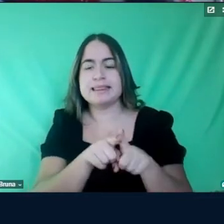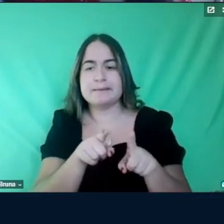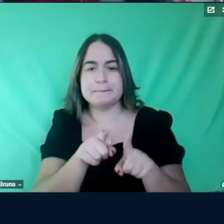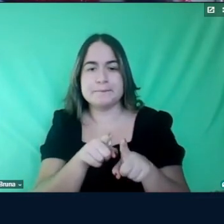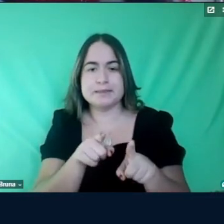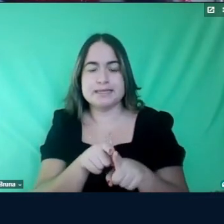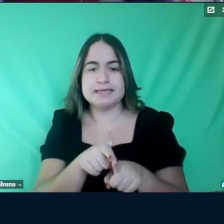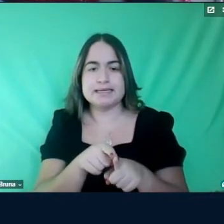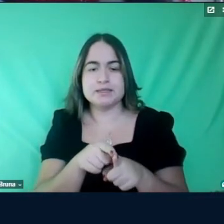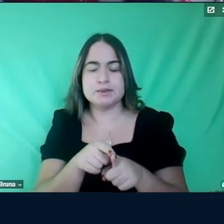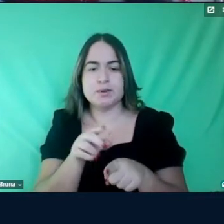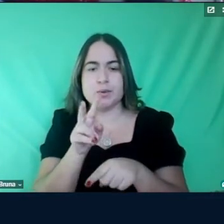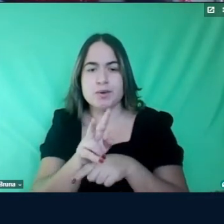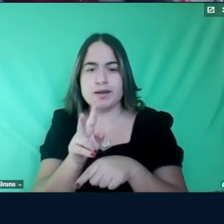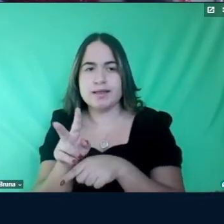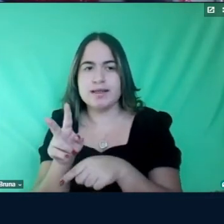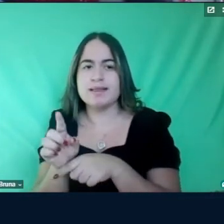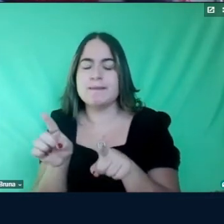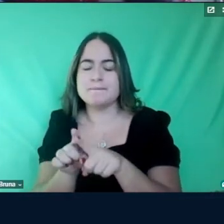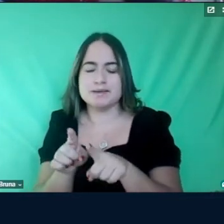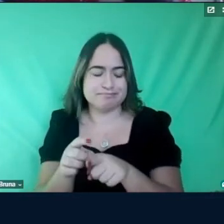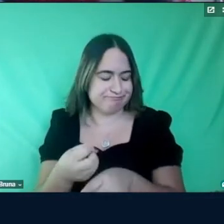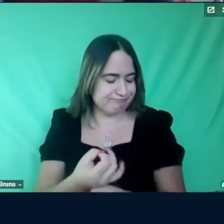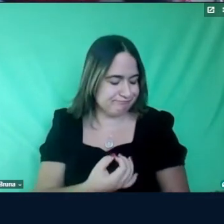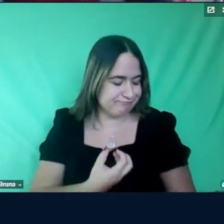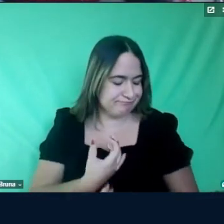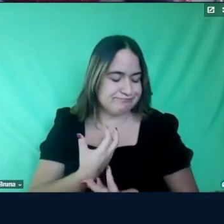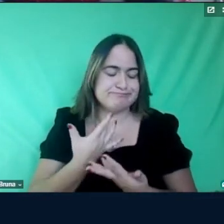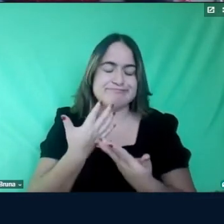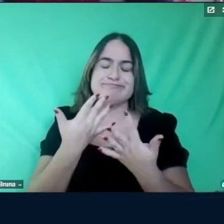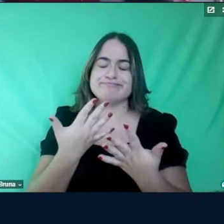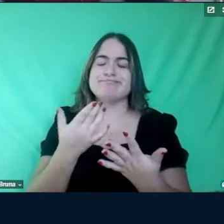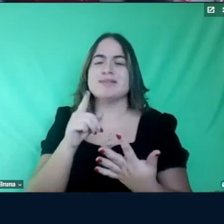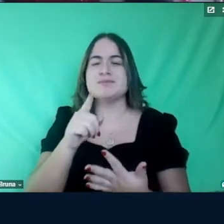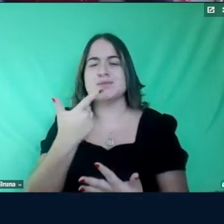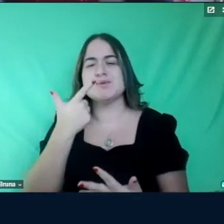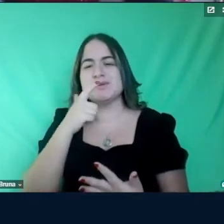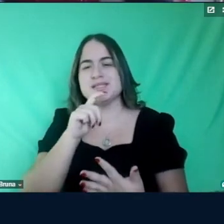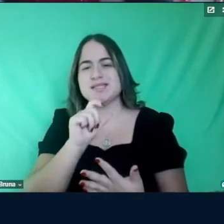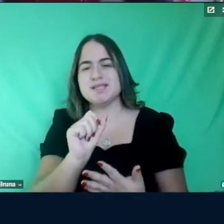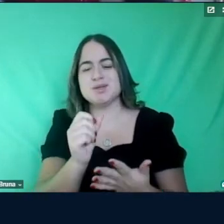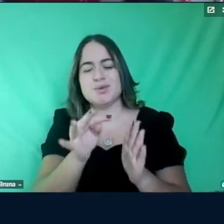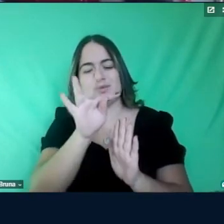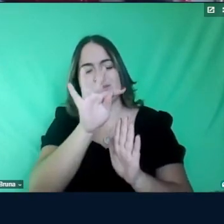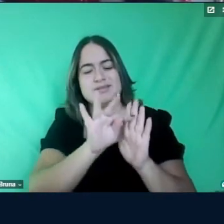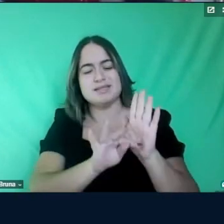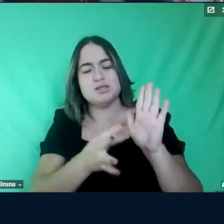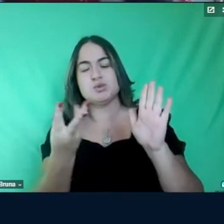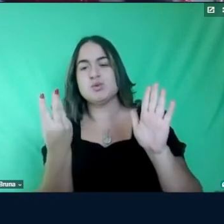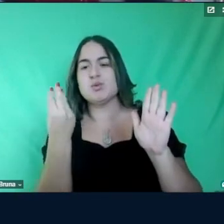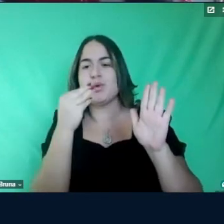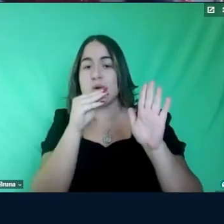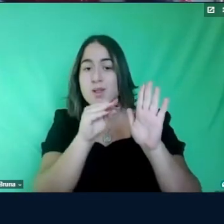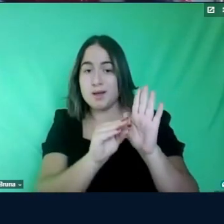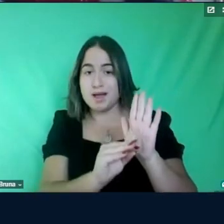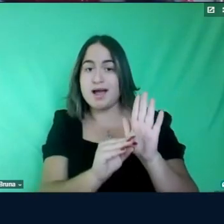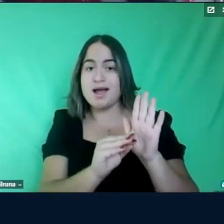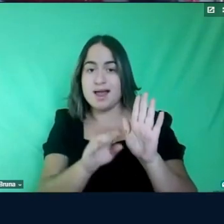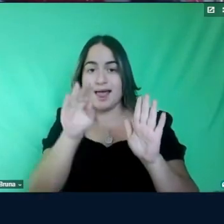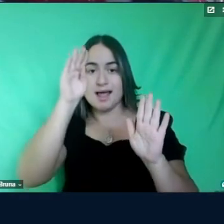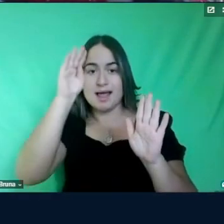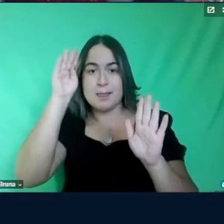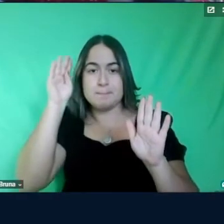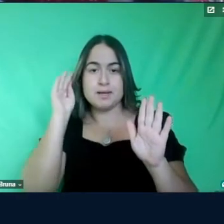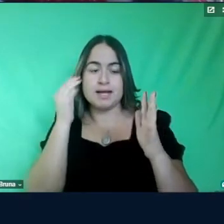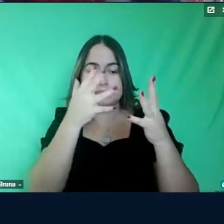até com muita compaixão, você conseguiu colocar tudo isso no seu texto, no gênero acadêmico, você consegue